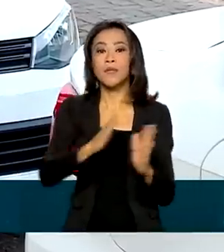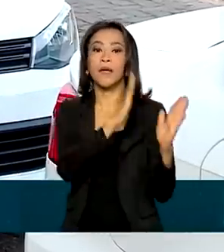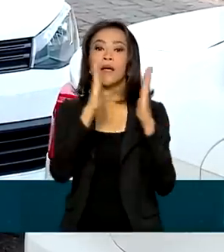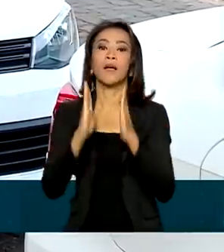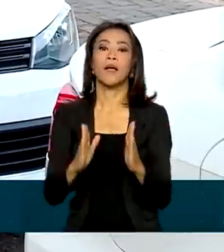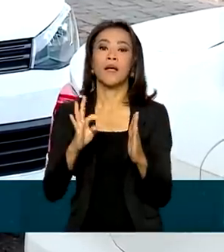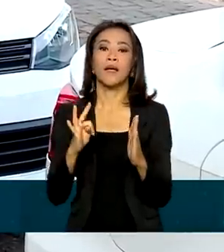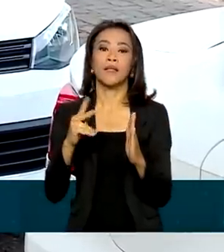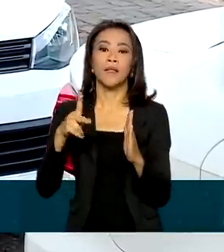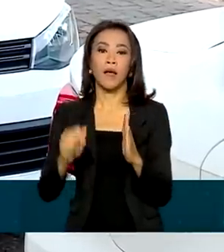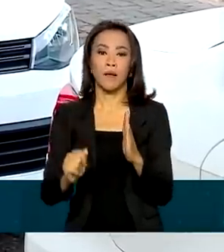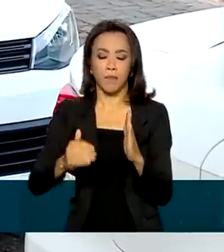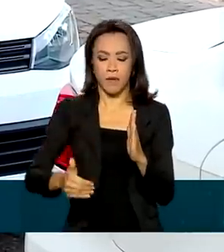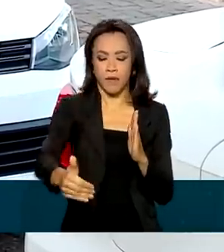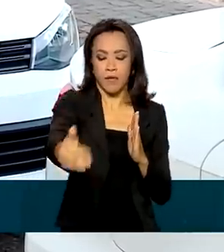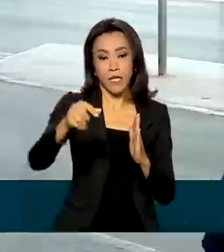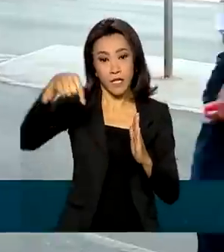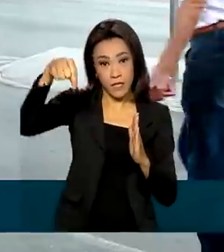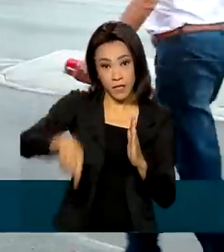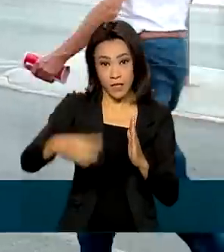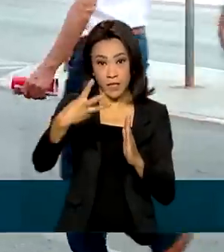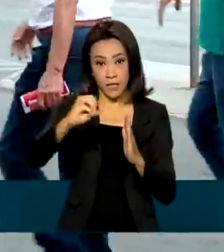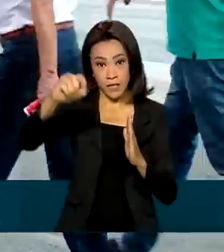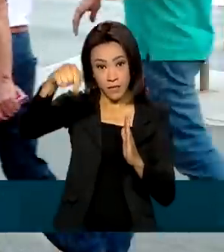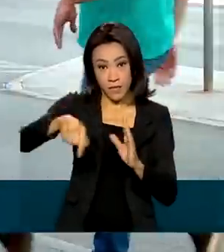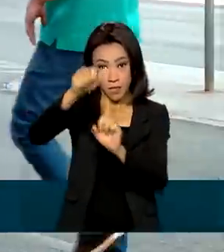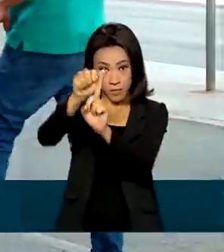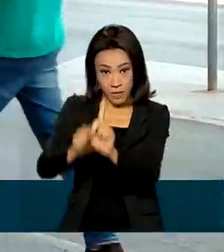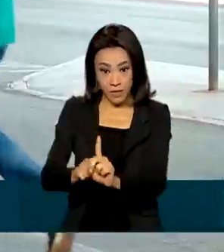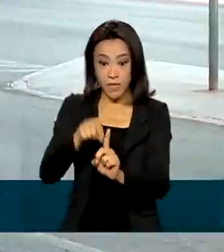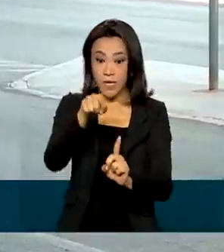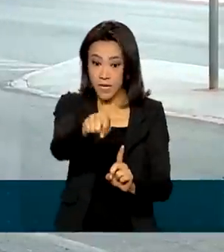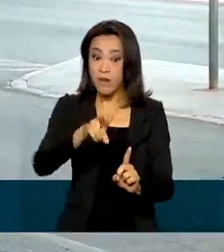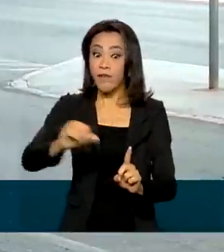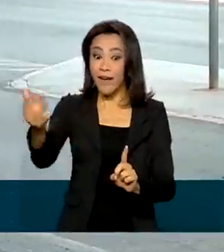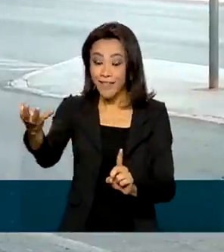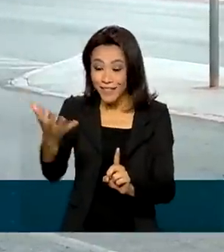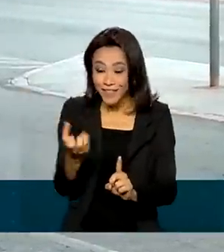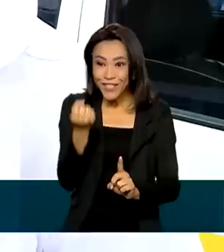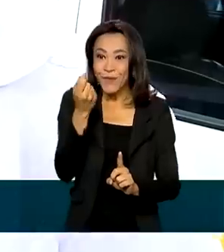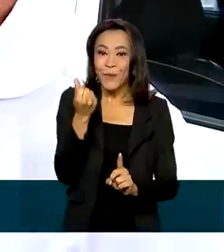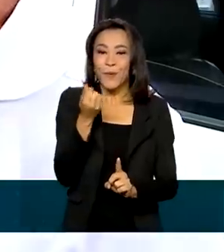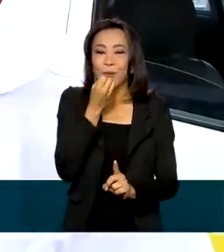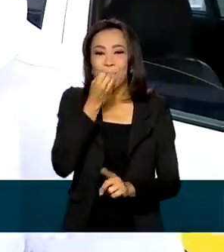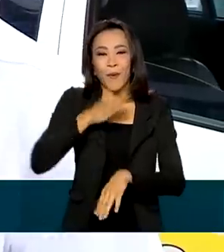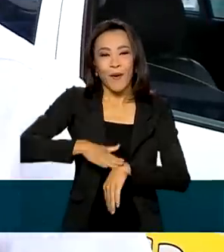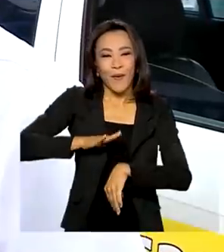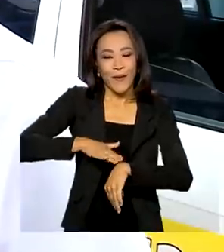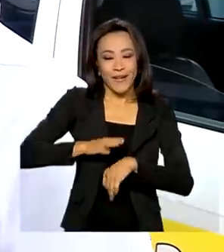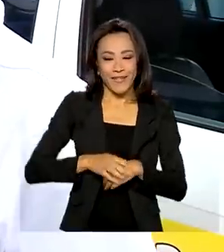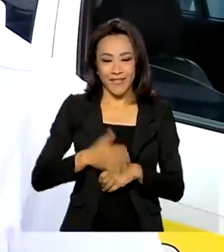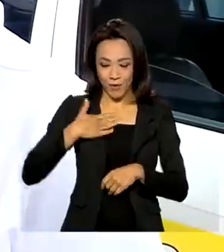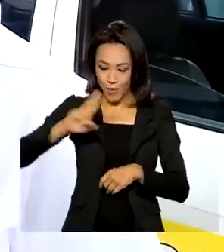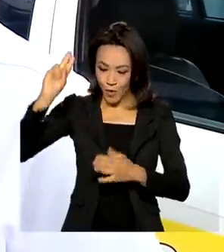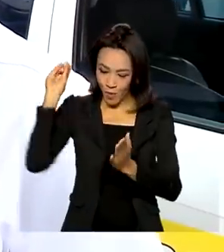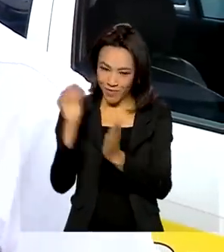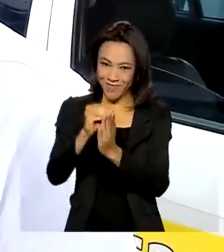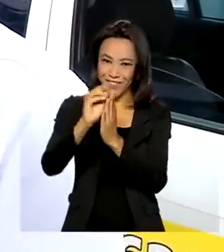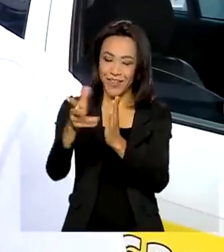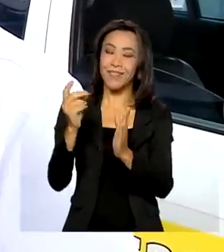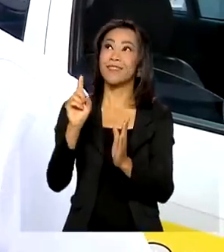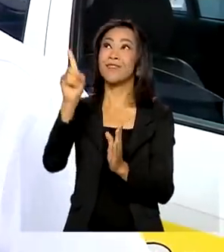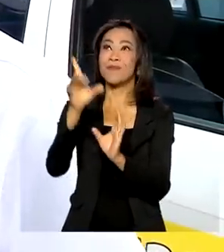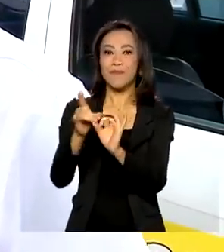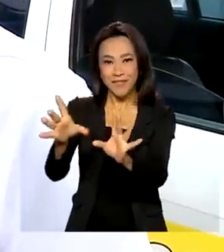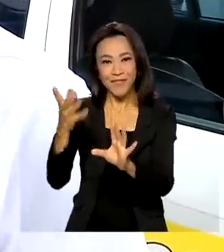previsto para o dia 30 deste mês. Para o Vicente, o dinheiro vai chegar em boa hora. Estou dentro, o meu nome já está lá. Se Deus quiser,